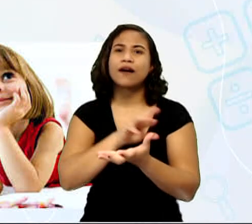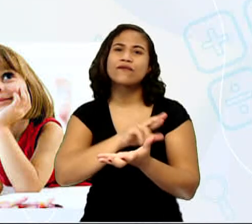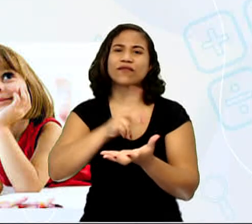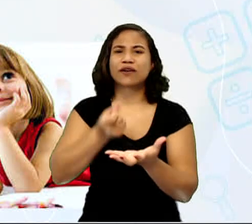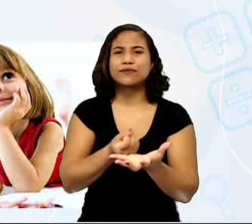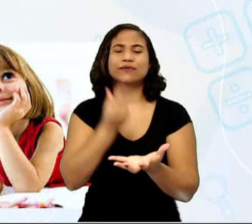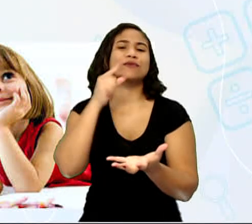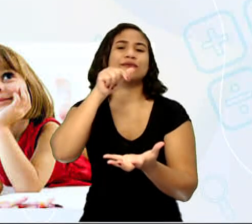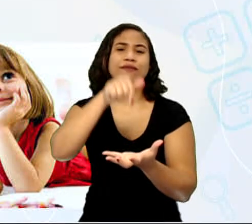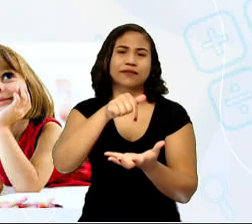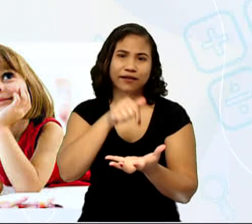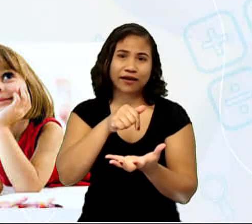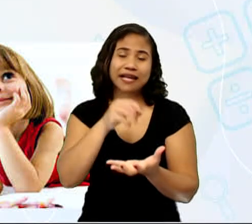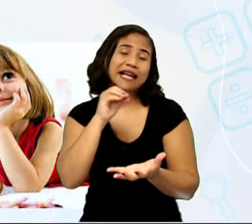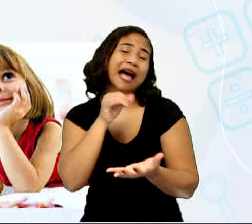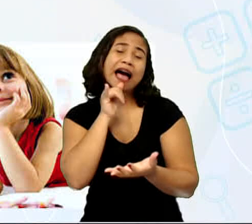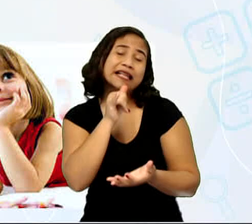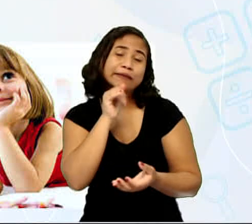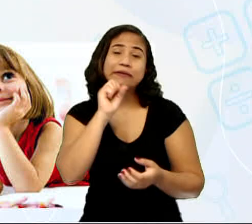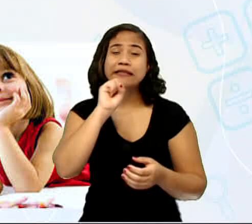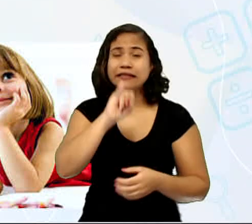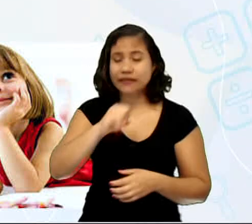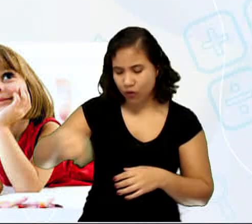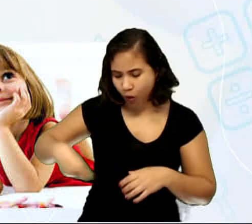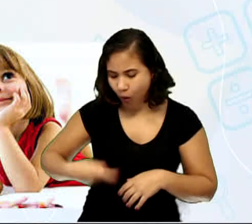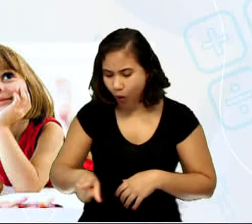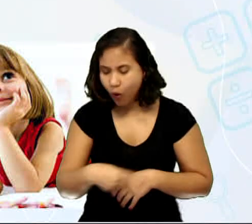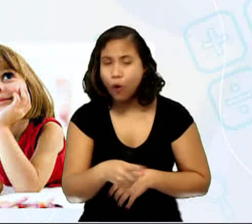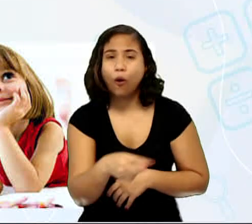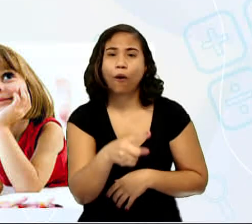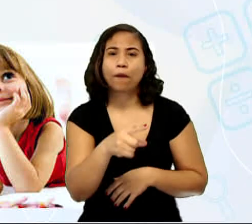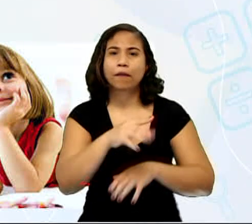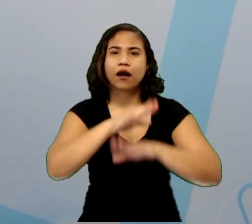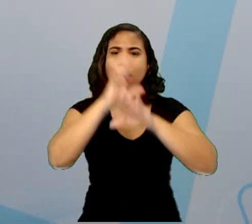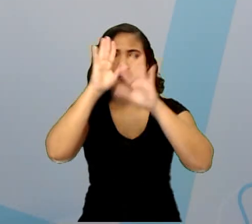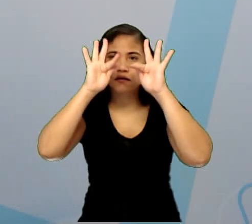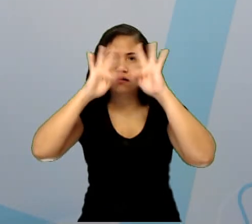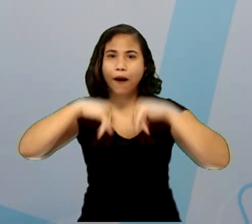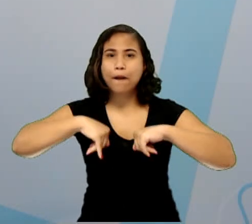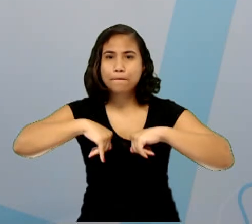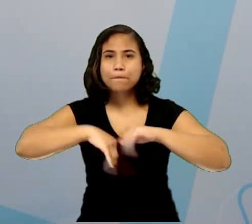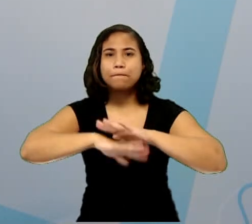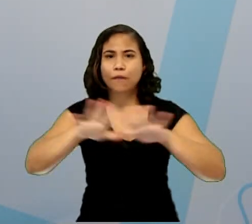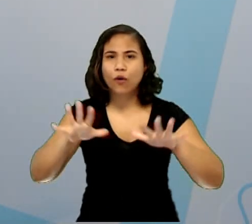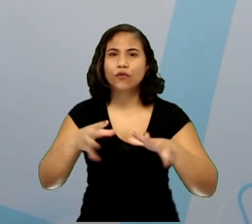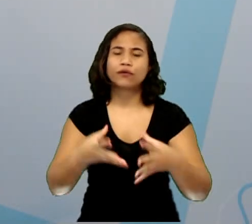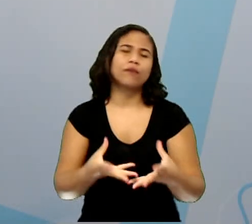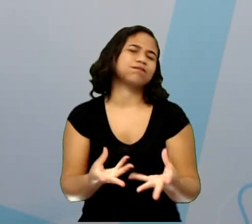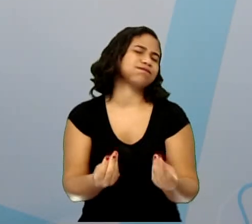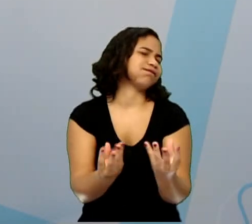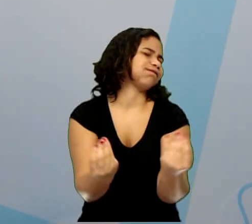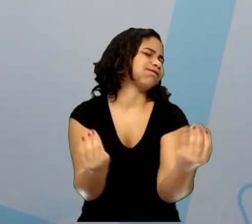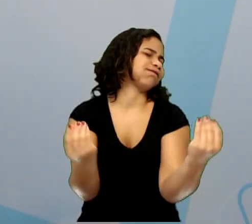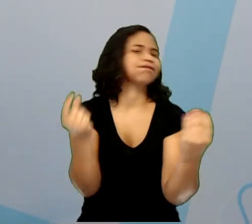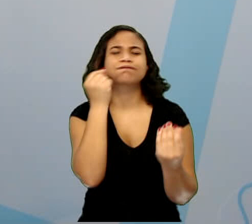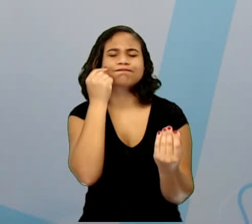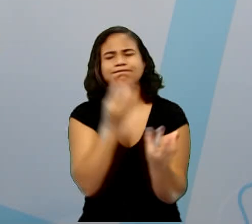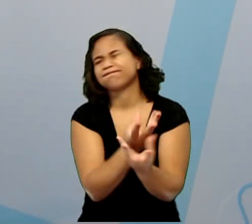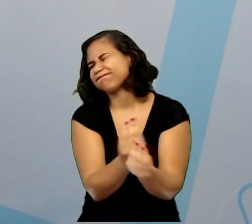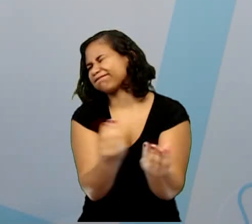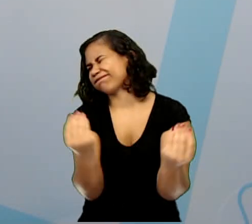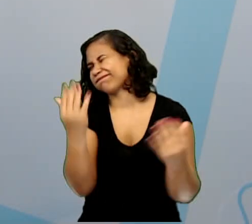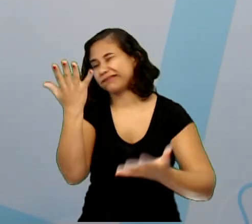com a falta da cobra, aumentaria a quantidade de ratos, e isso causaria um